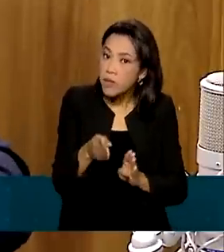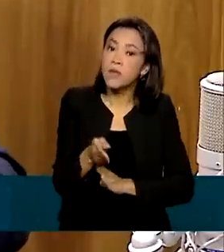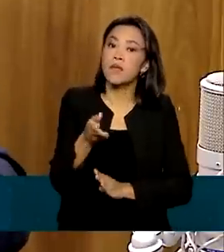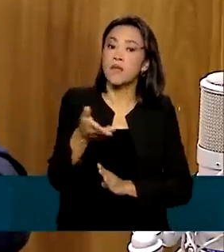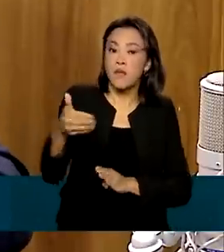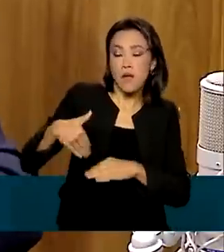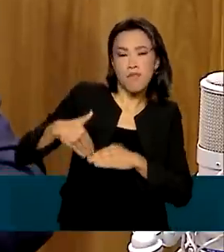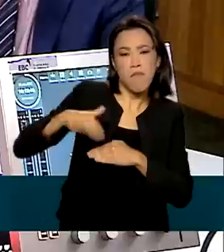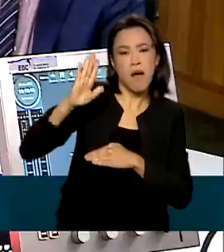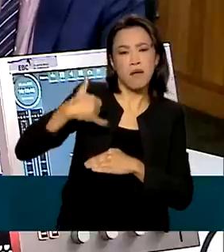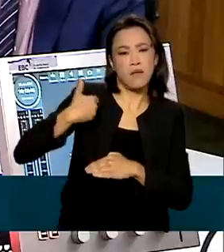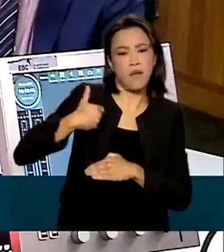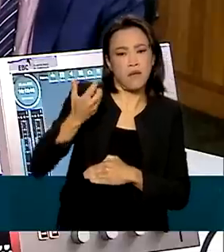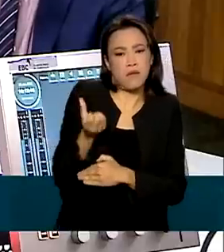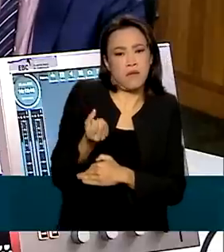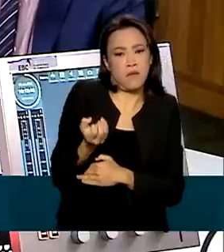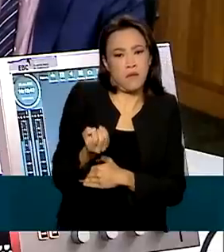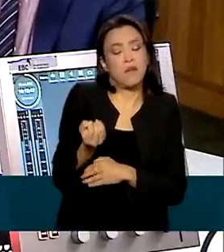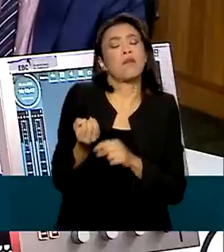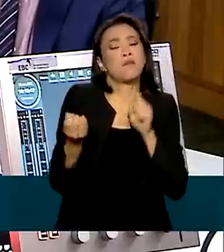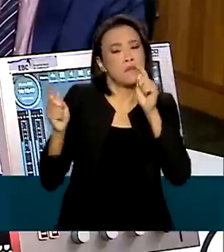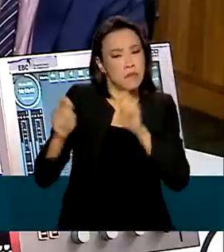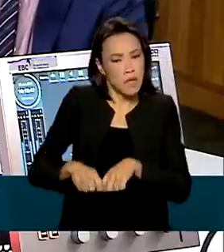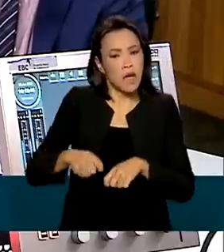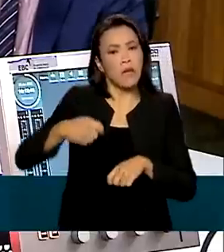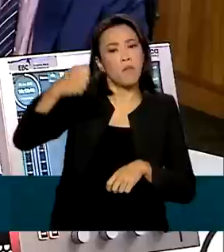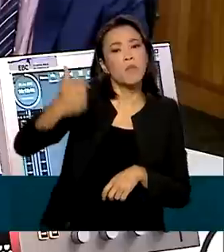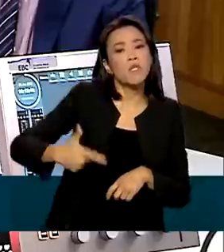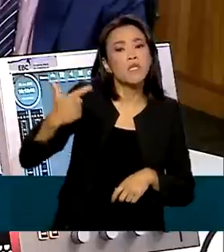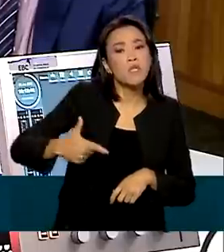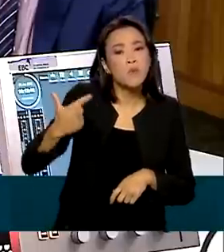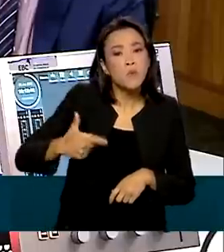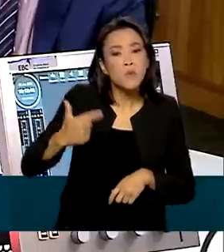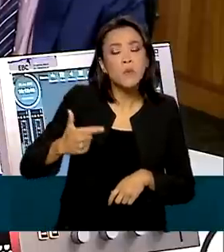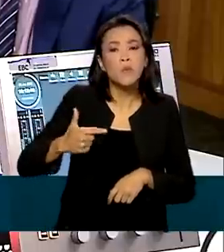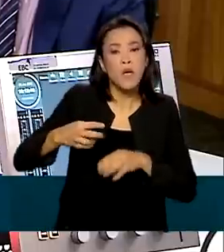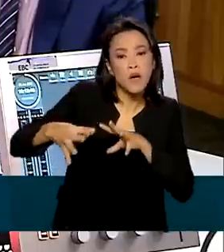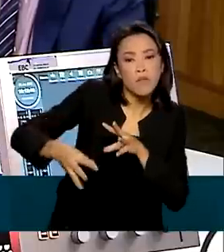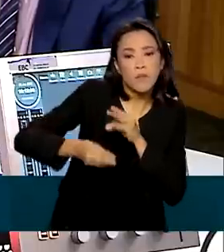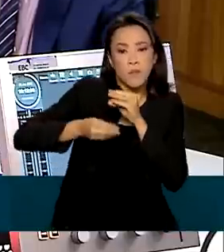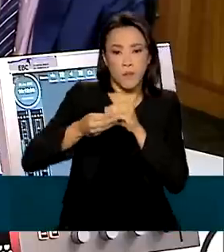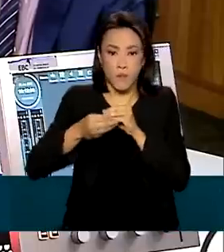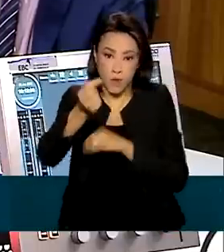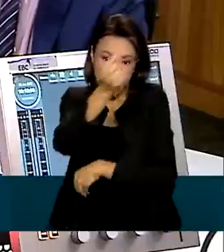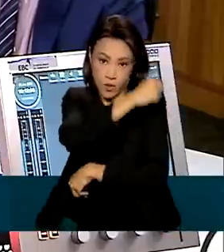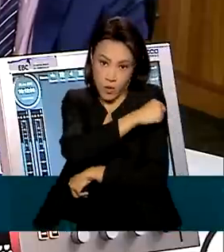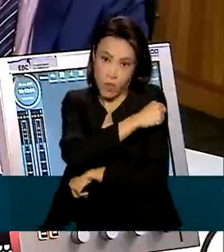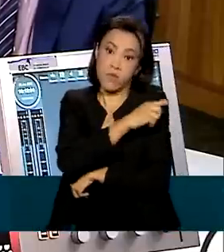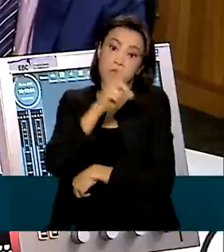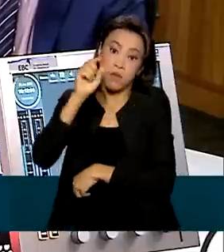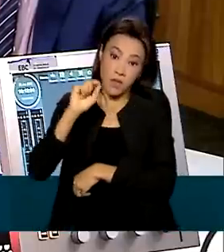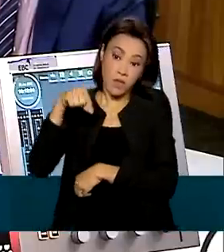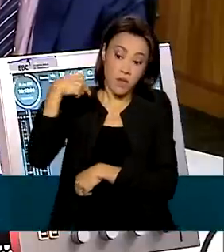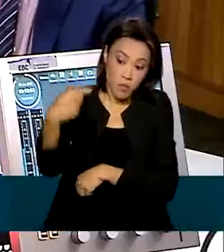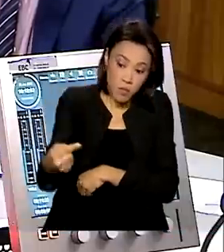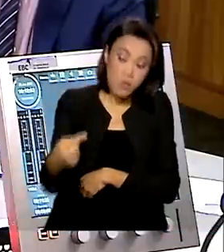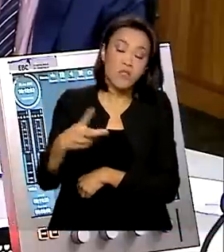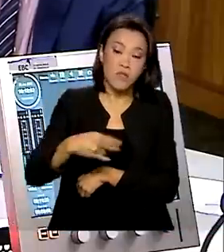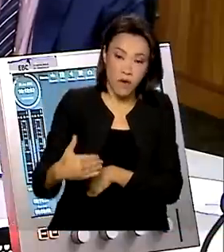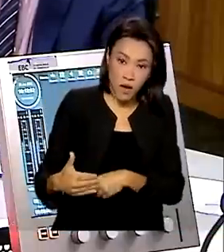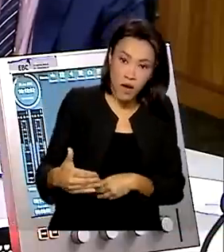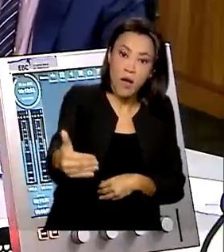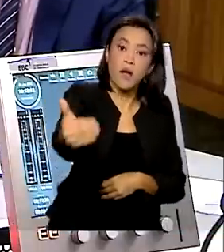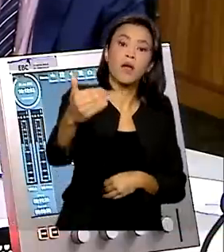de 60 anos, eles podem receber uma segunda dose de reforço. E em breve recomendaremos essa segunda dose de reforço